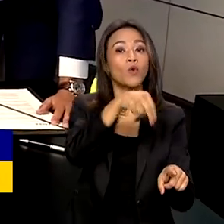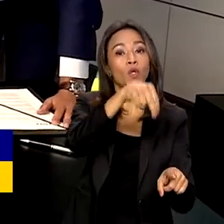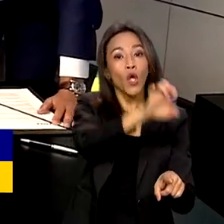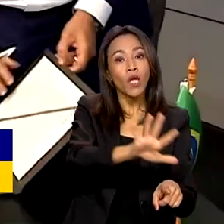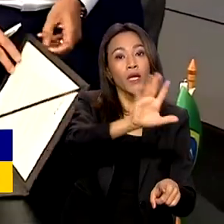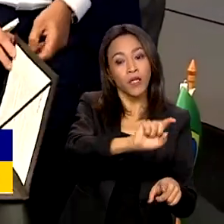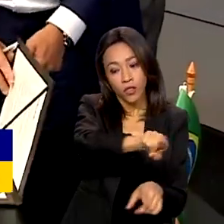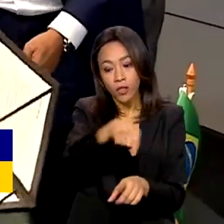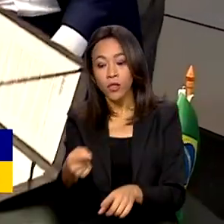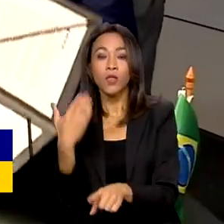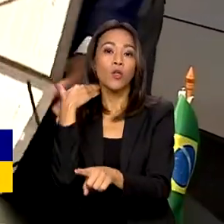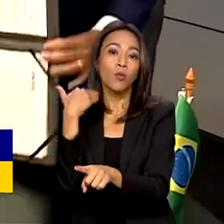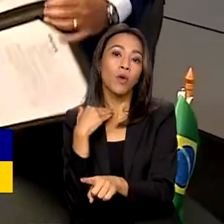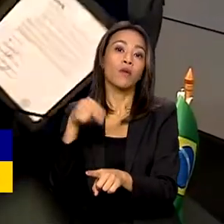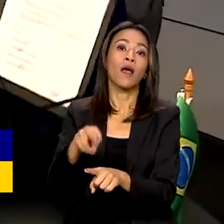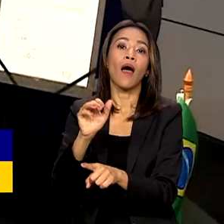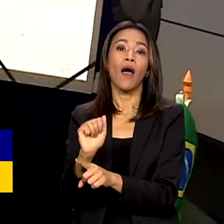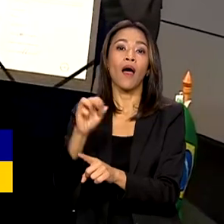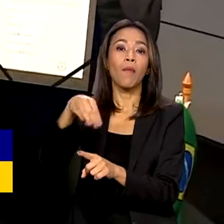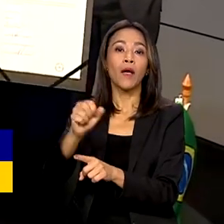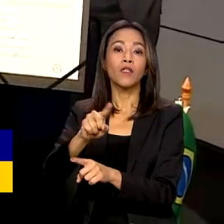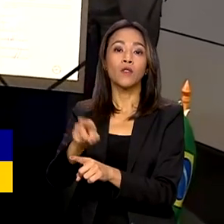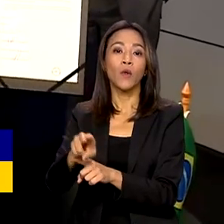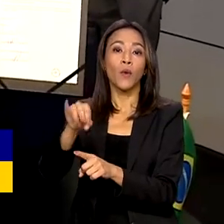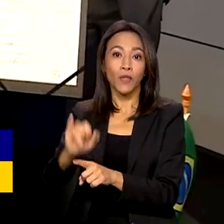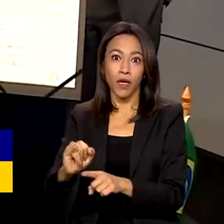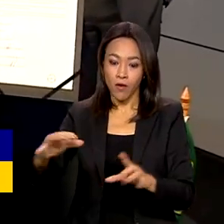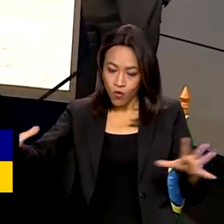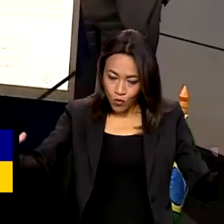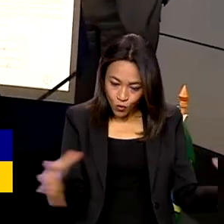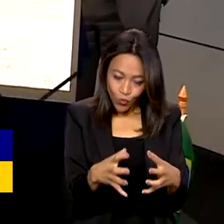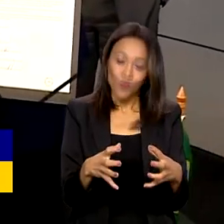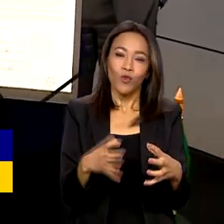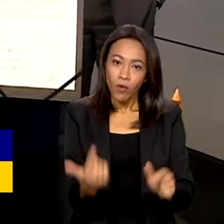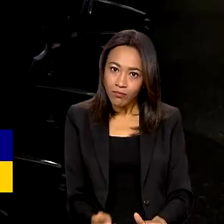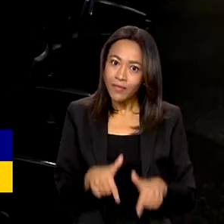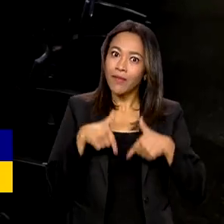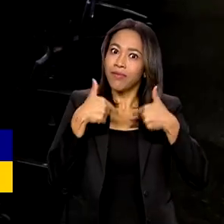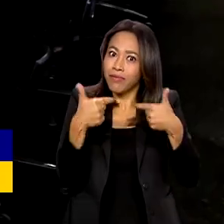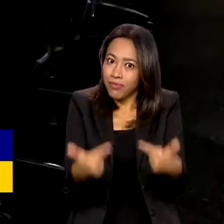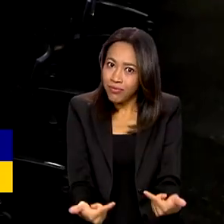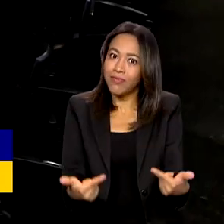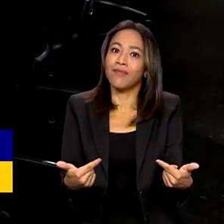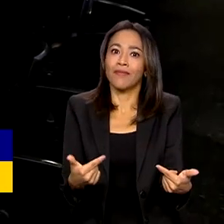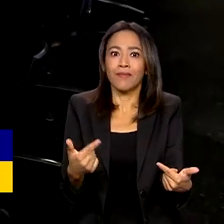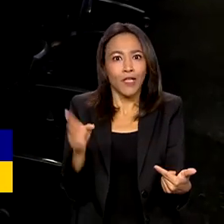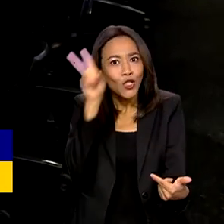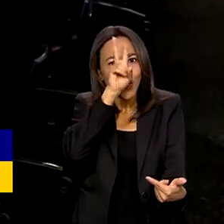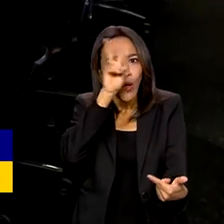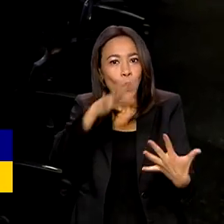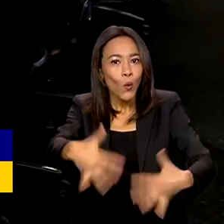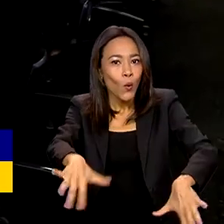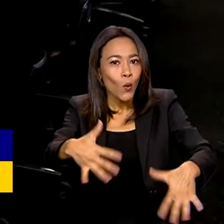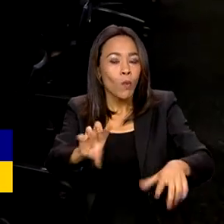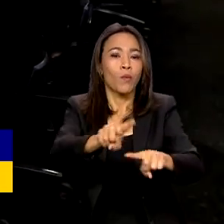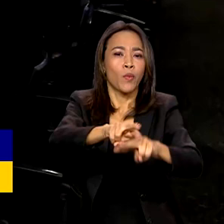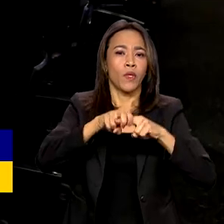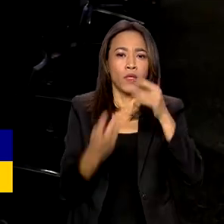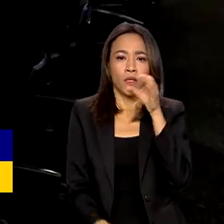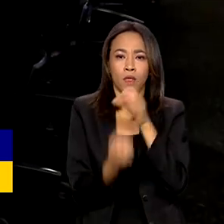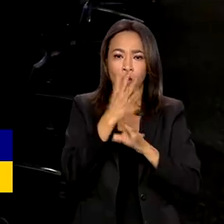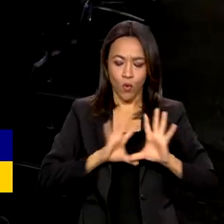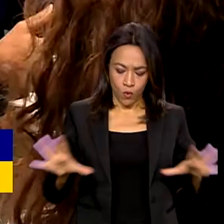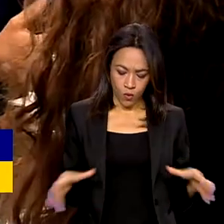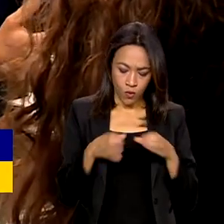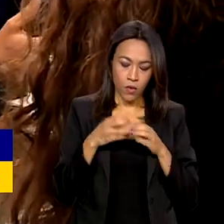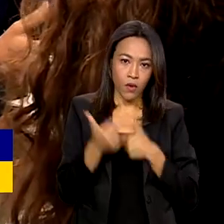Amazônia vão operar de forma integrada pela primeira vez na história. Para isso, foi criado um grupo de trabalho que vai